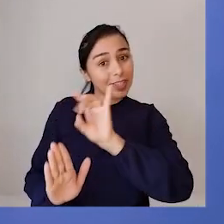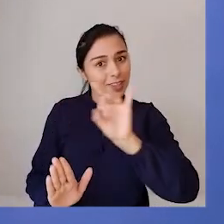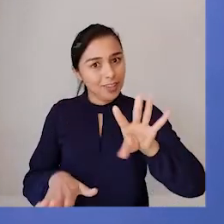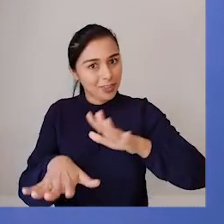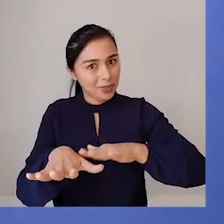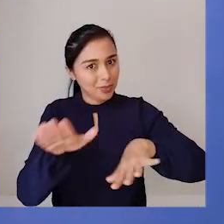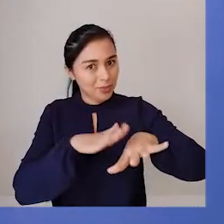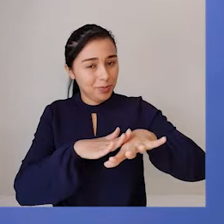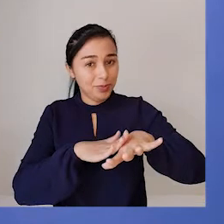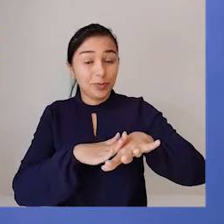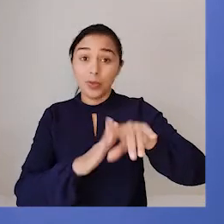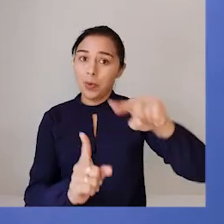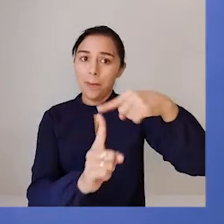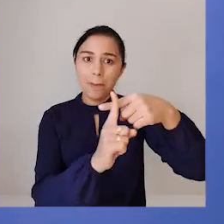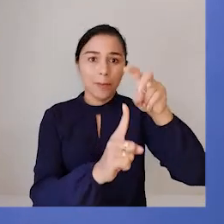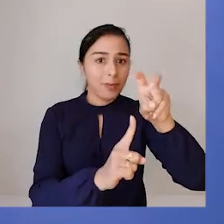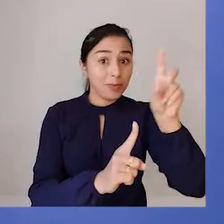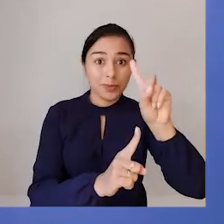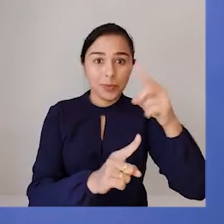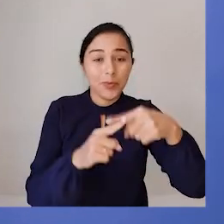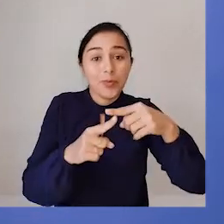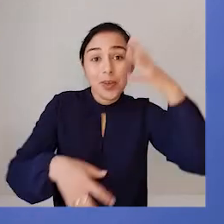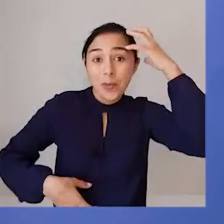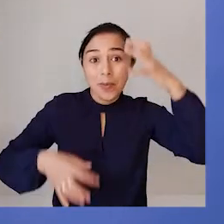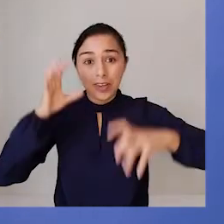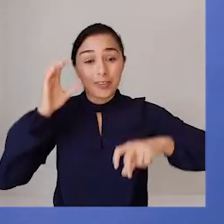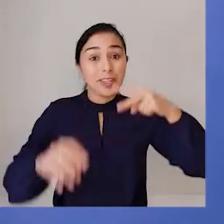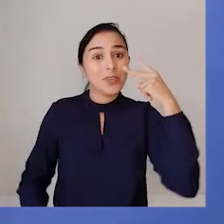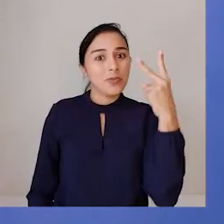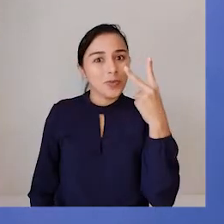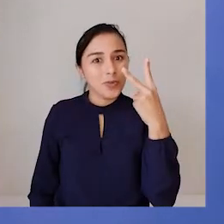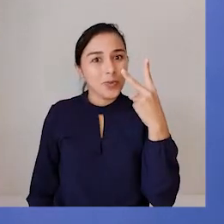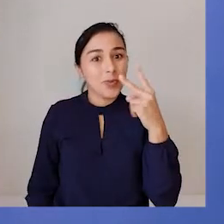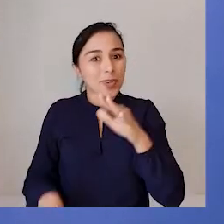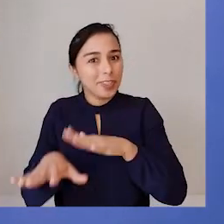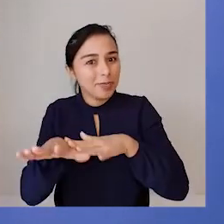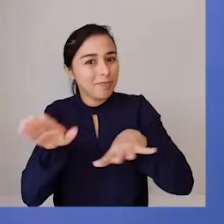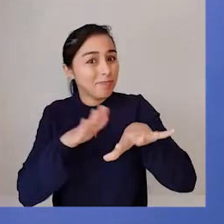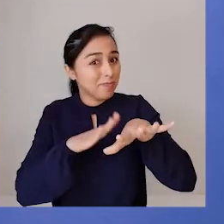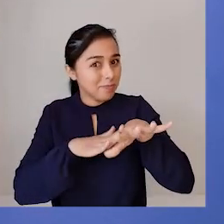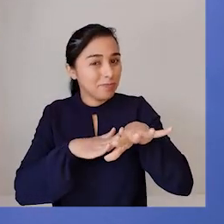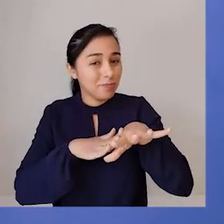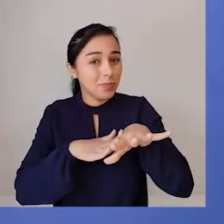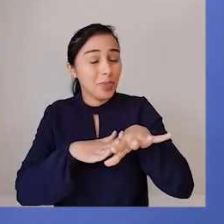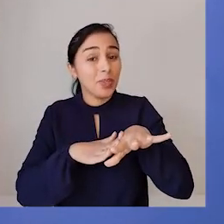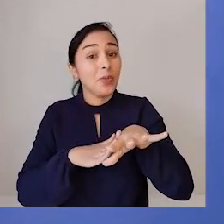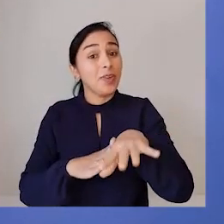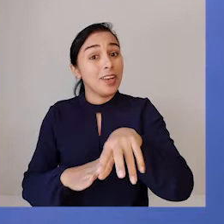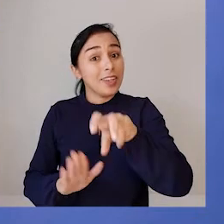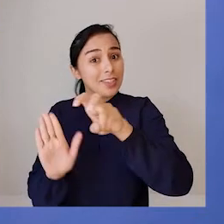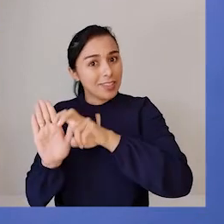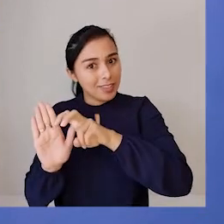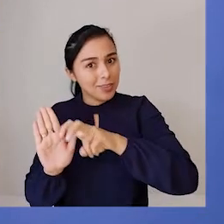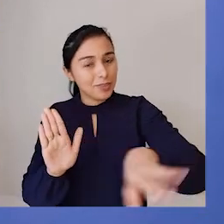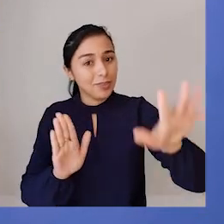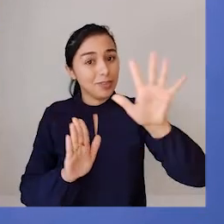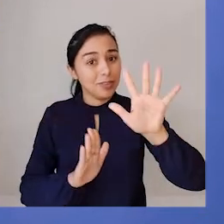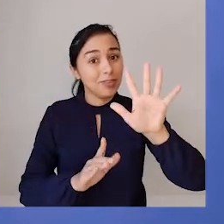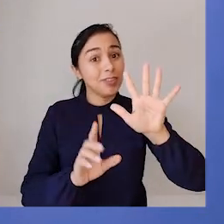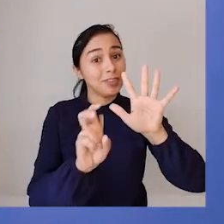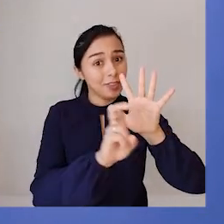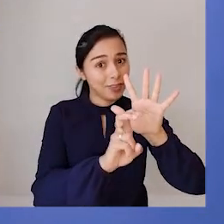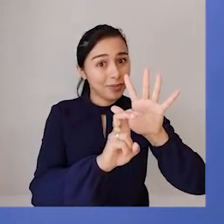cinco, porque o macaco tem duas mãos. Então, se são cinco cortes em cada mão, significa que esse